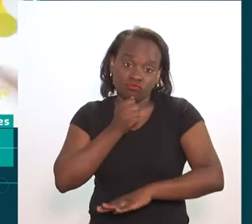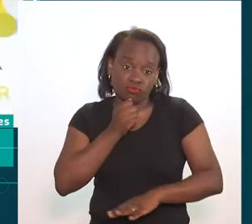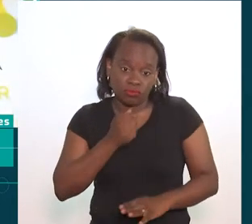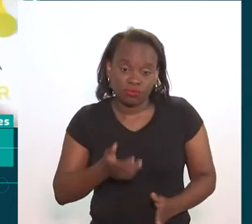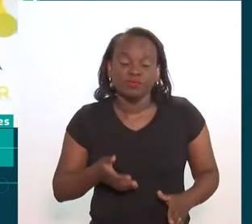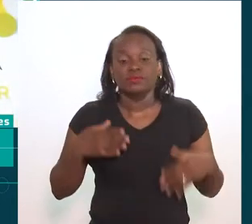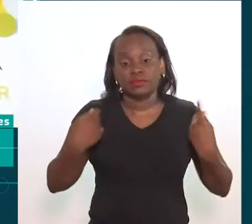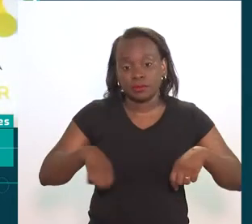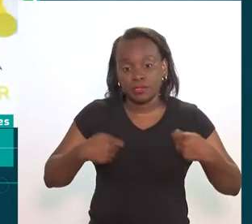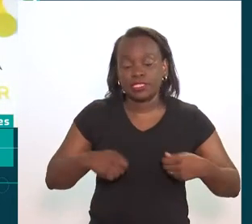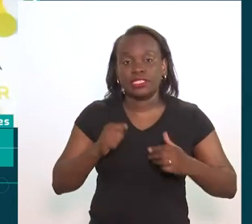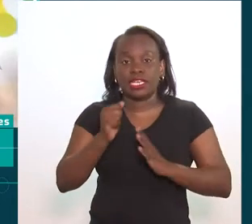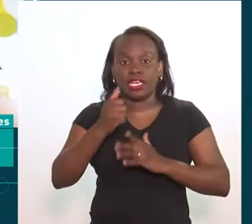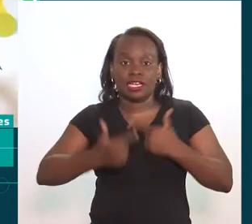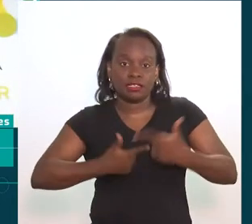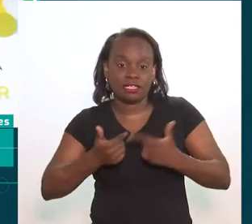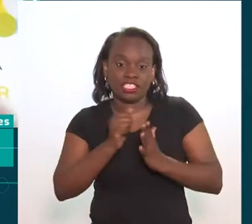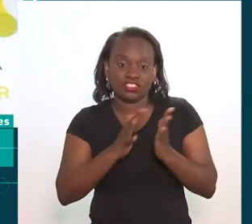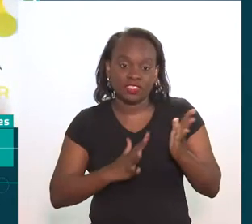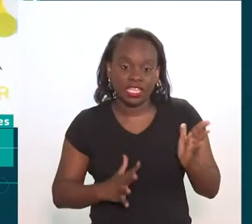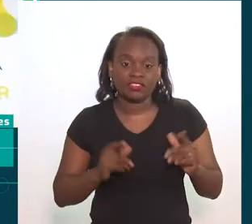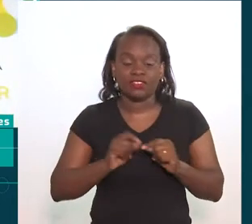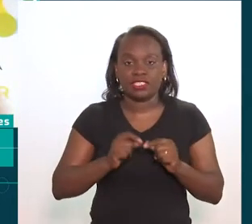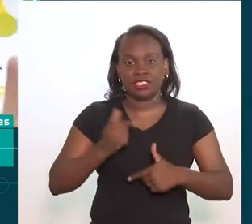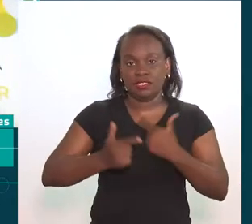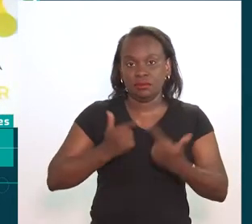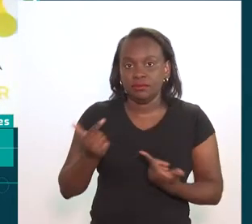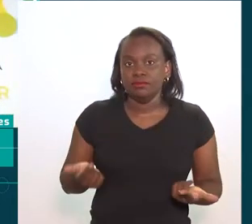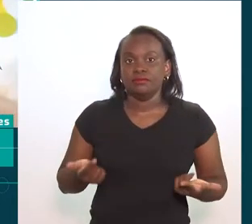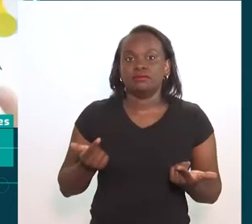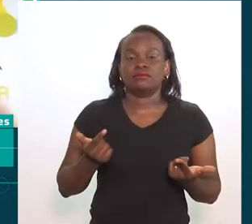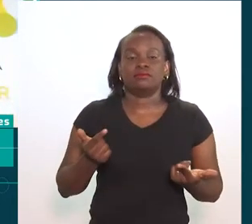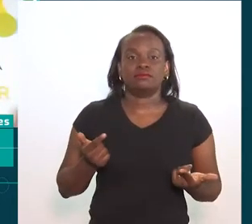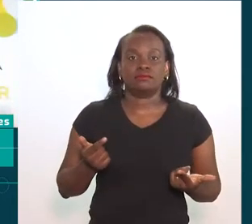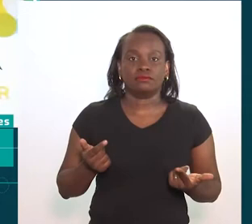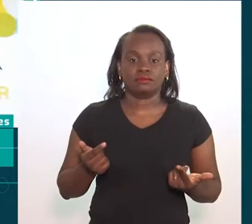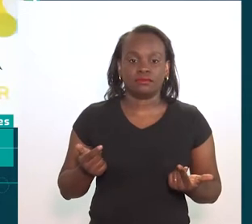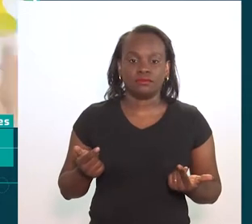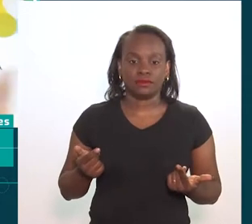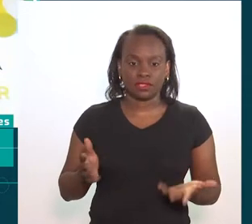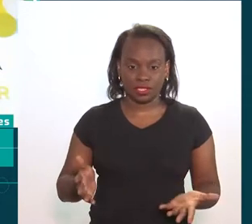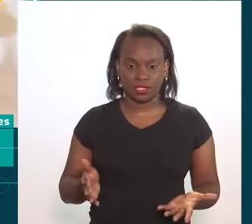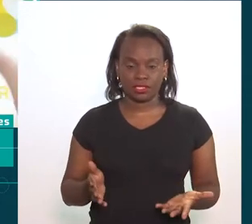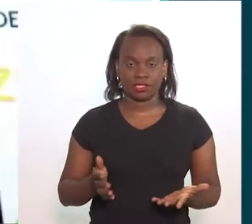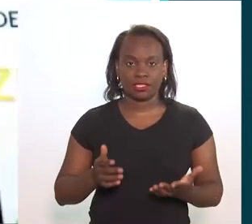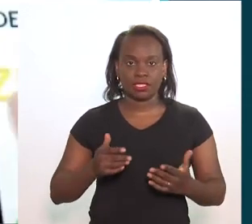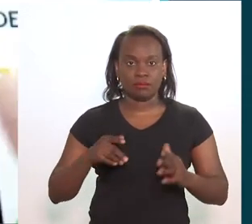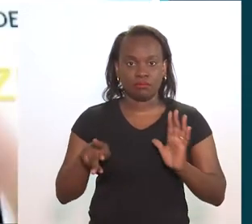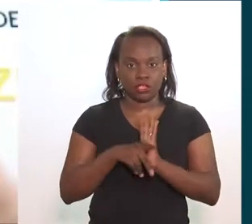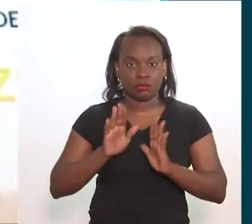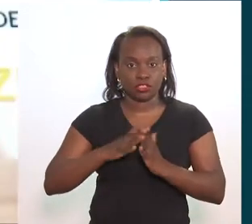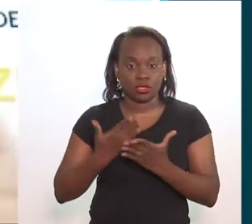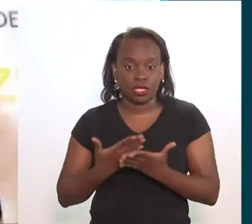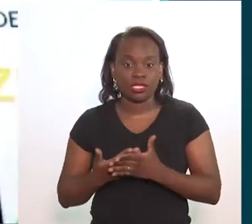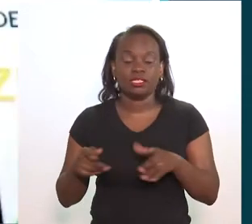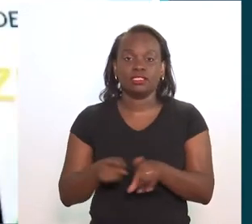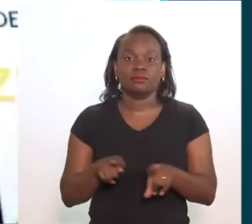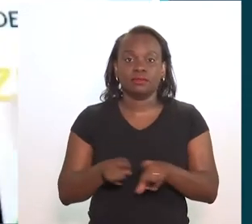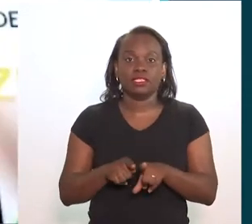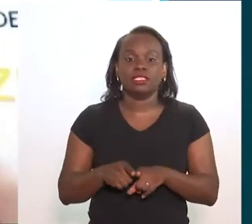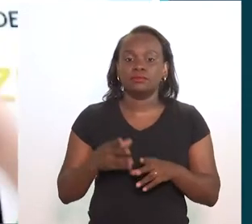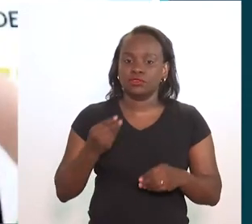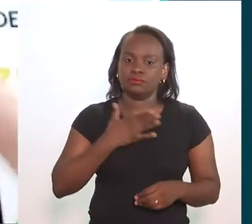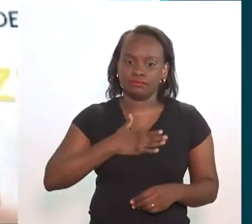ir à aula, né? E precisa dessas atividades poder desenvolver esse trabalho, tanto como uma tarefa